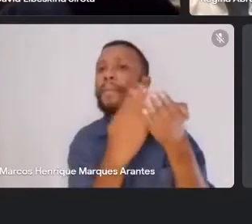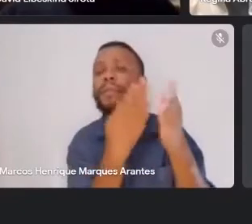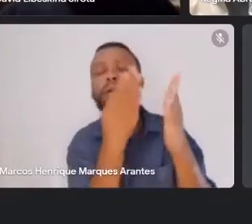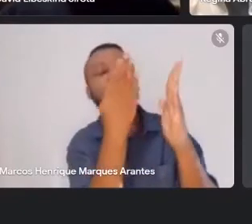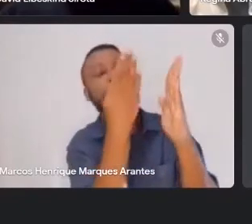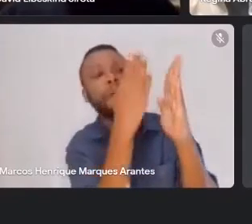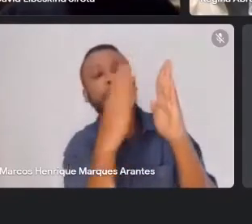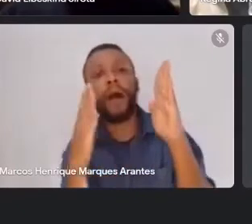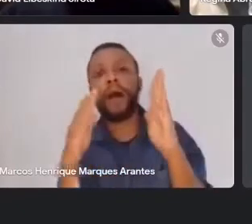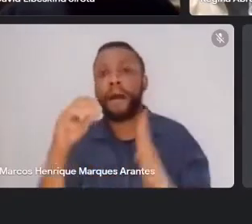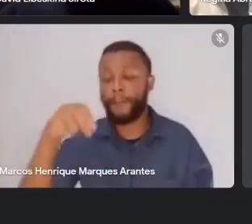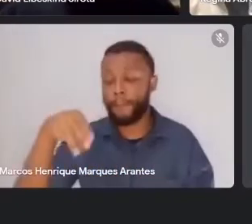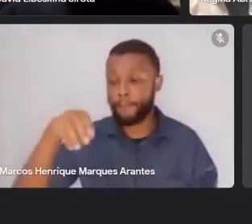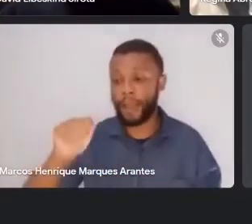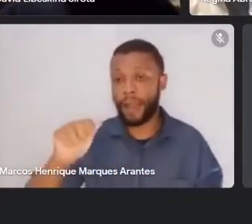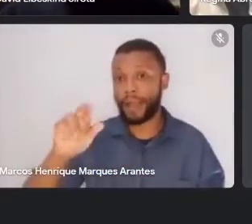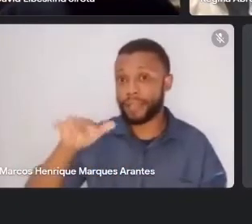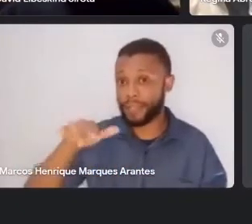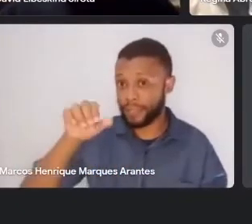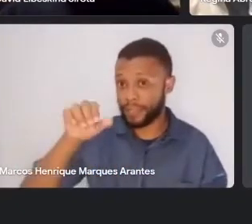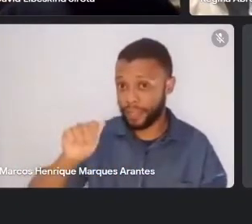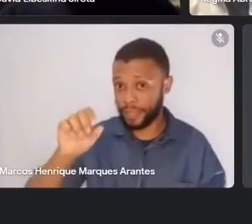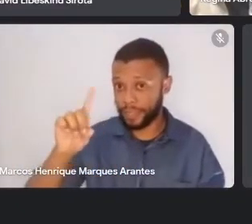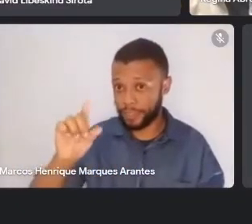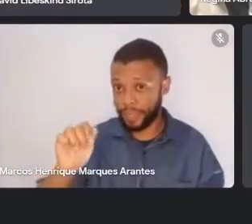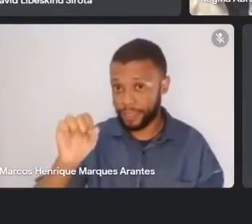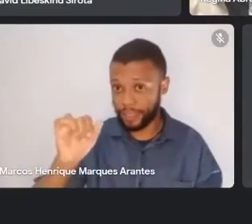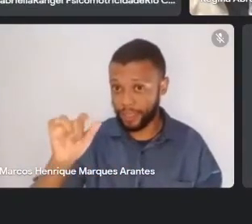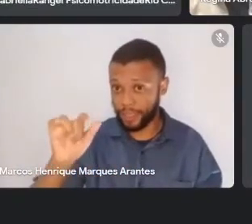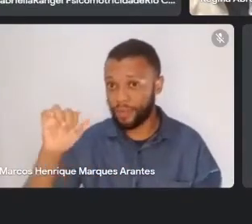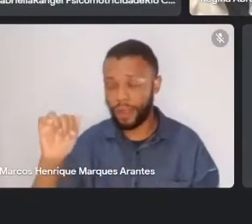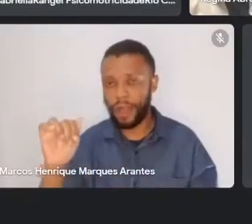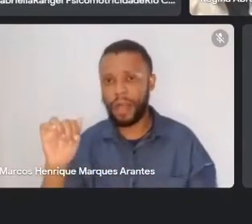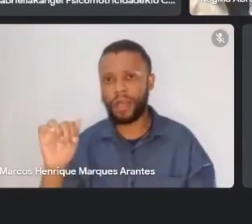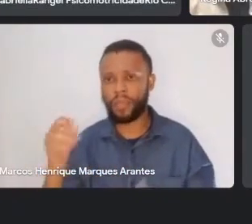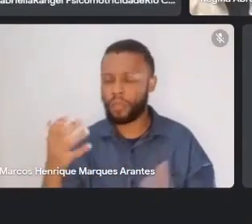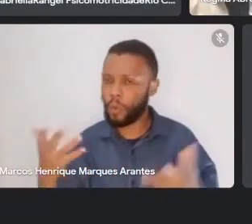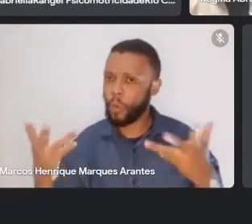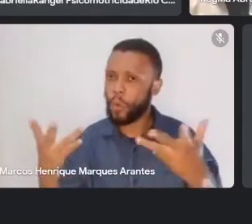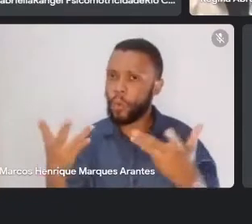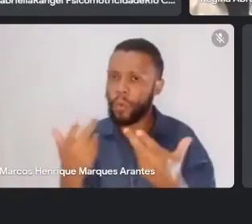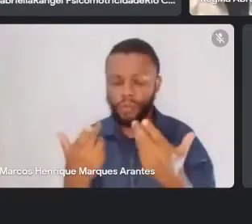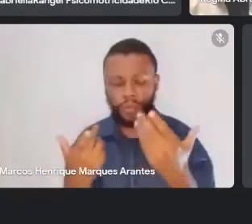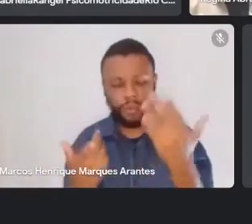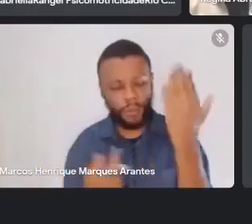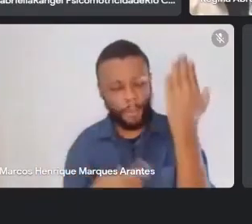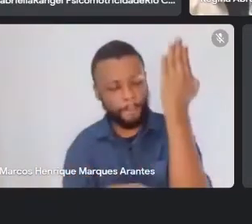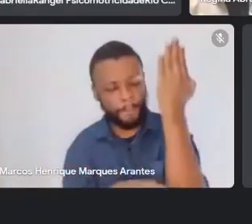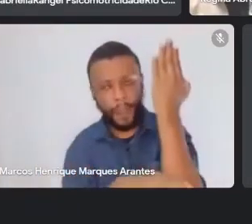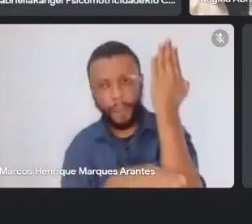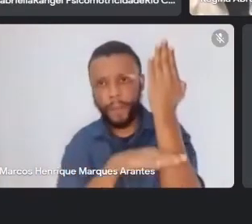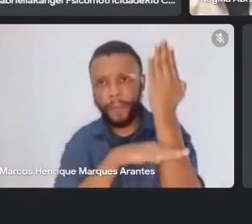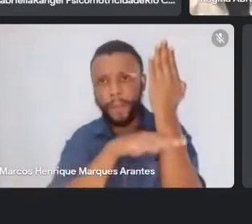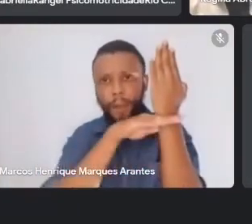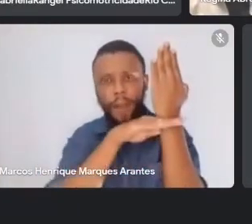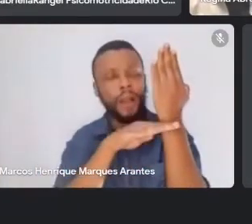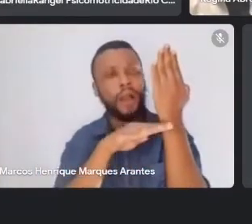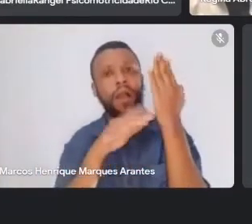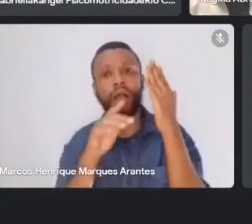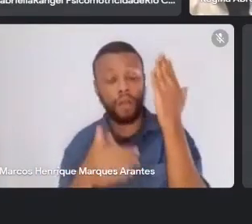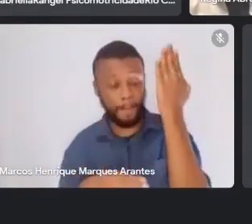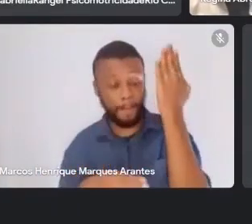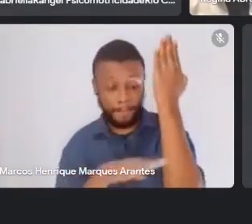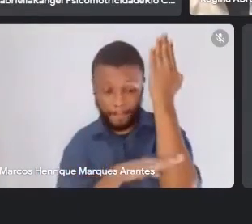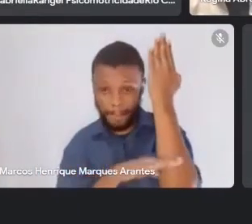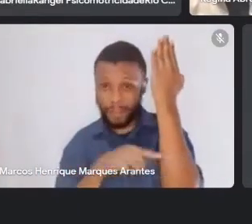Praça Pública, aquela biblioteca maravilhosa de três andares, toda verde, primeiro andar todo dedicado às nações indígenas. Gostaria